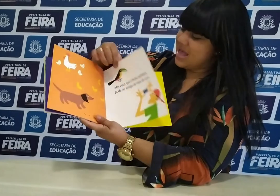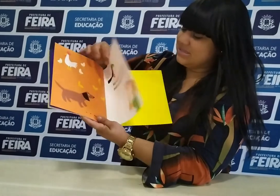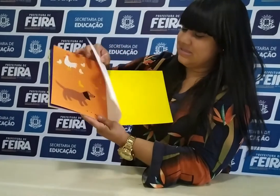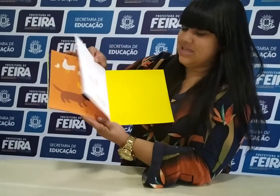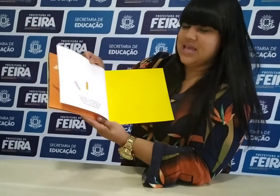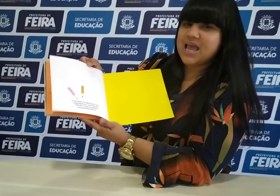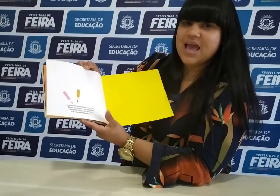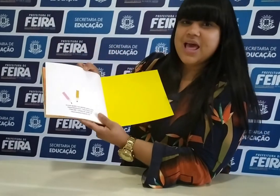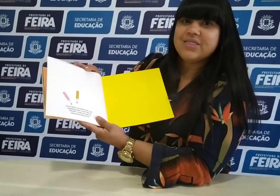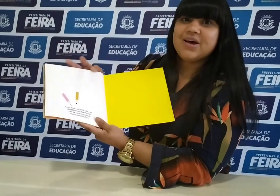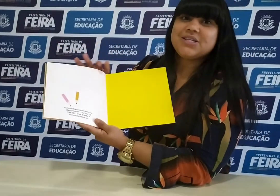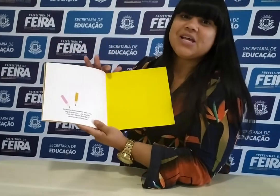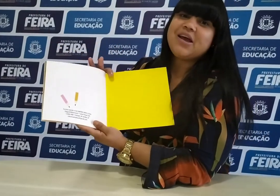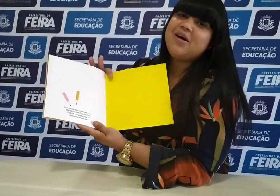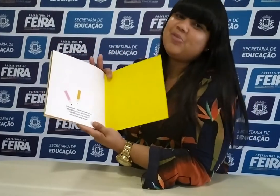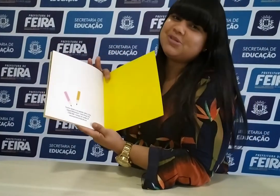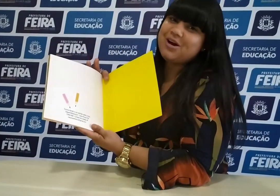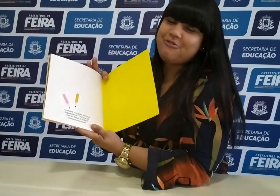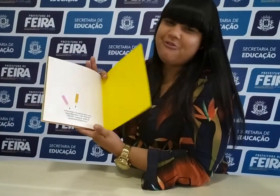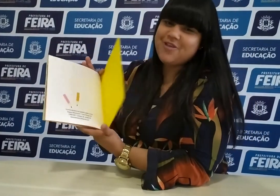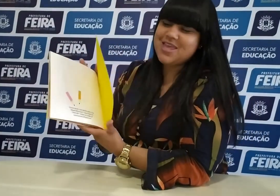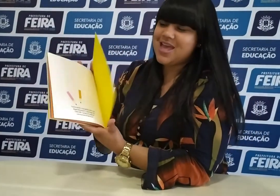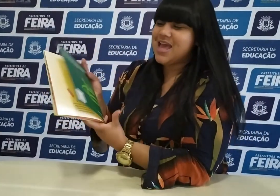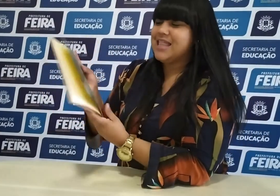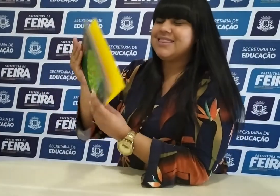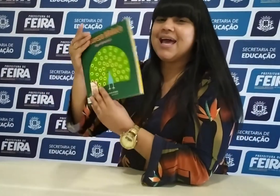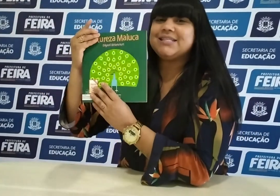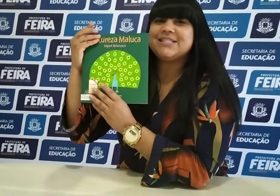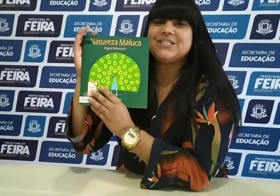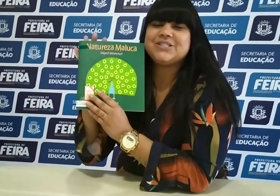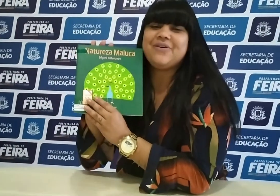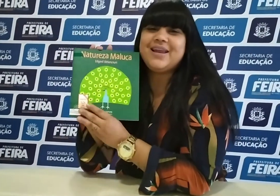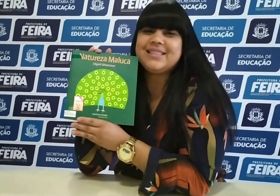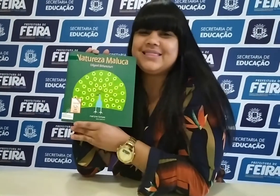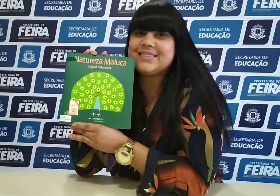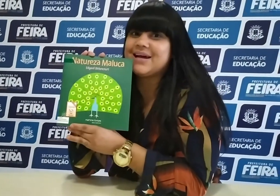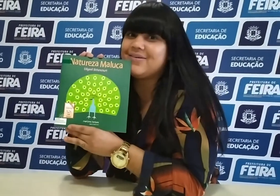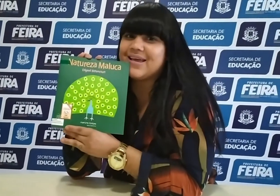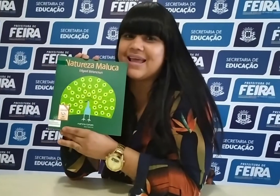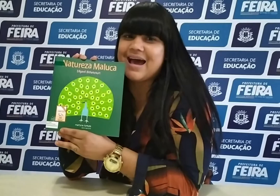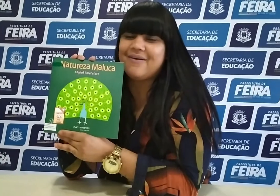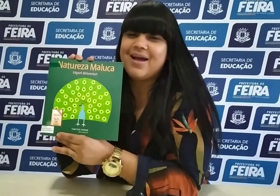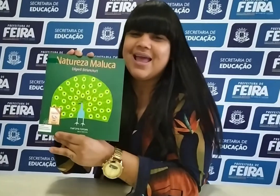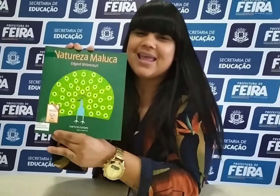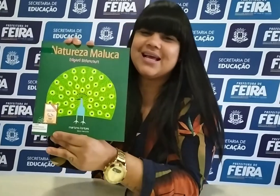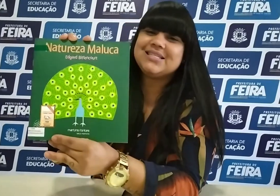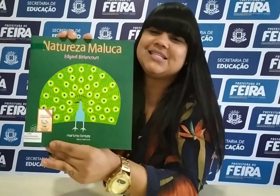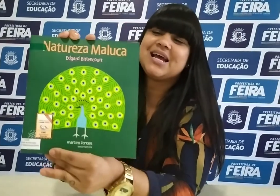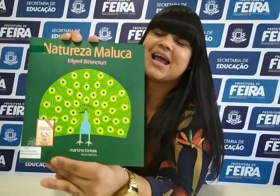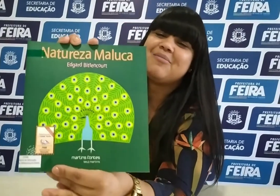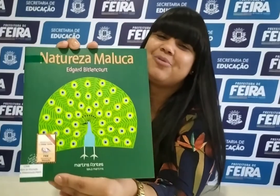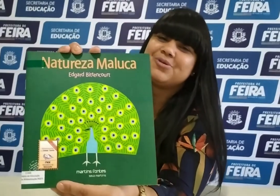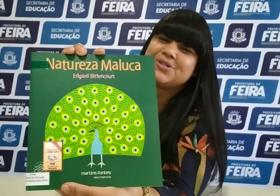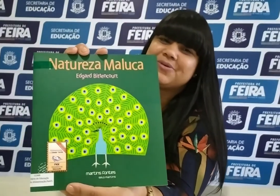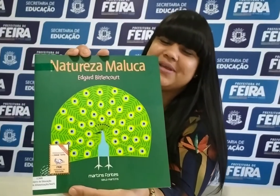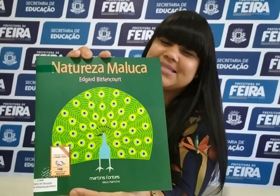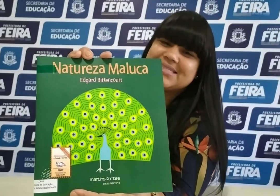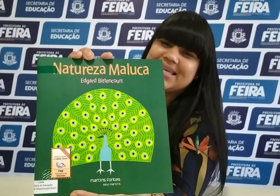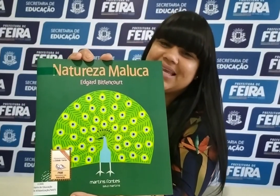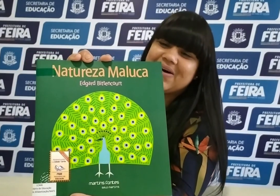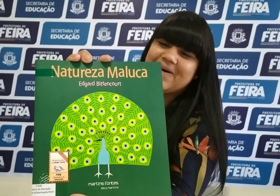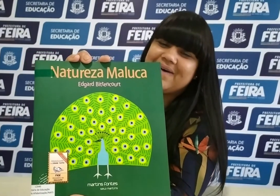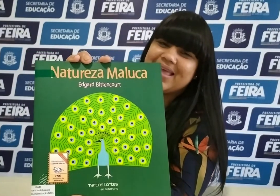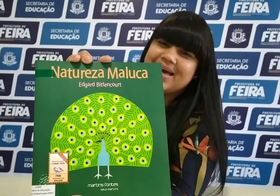E assim, nós chegamos ao fim dessa história tão legal que a gente acabou de